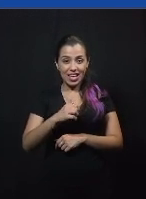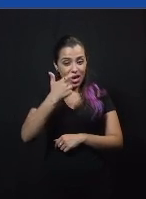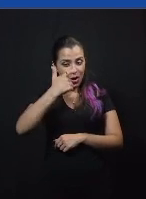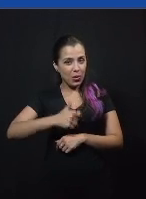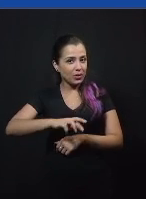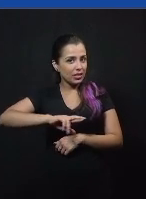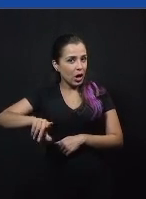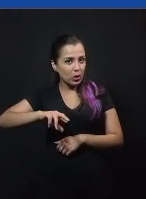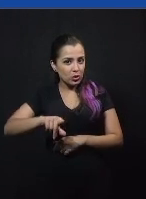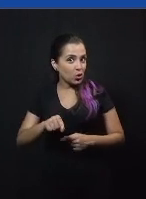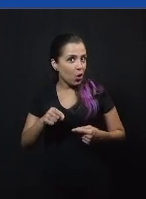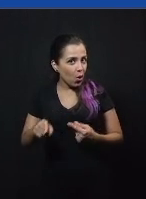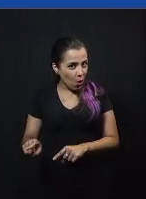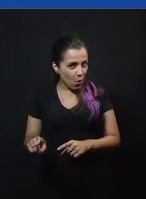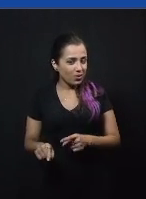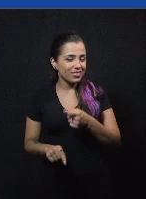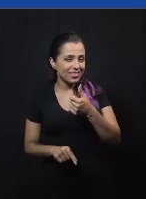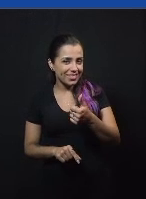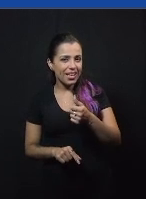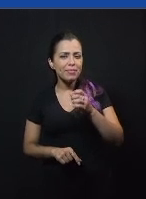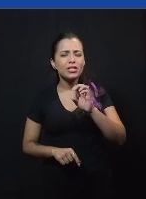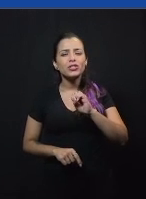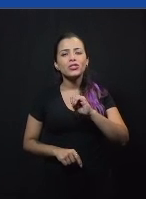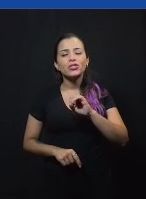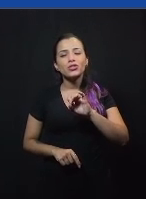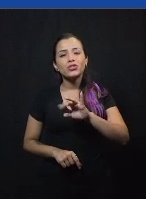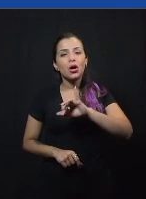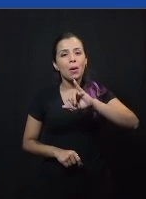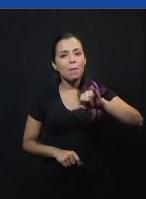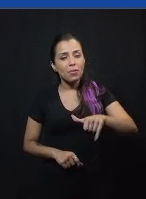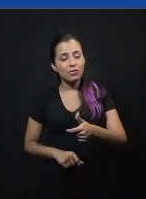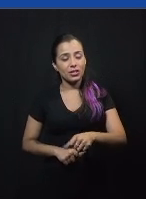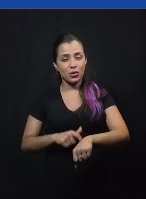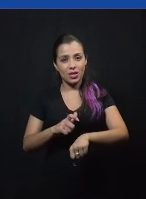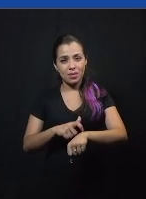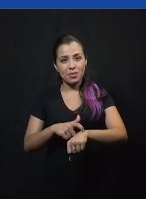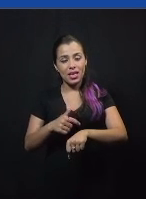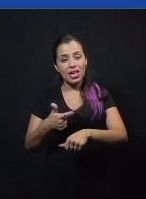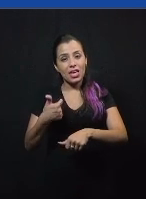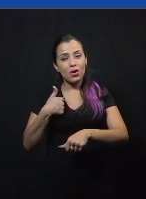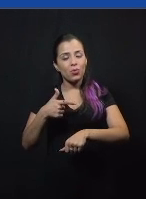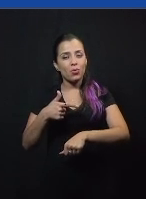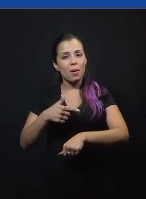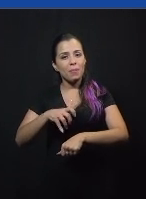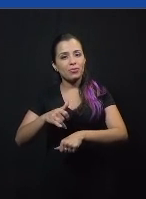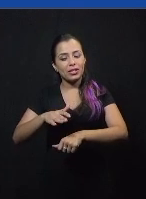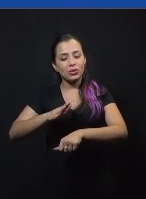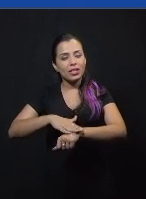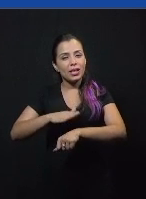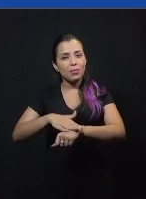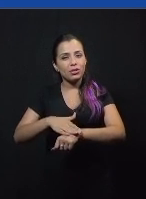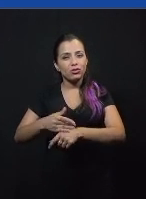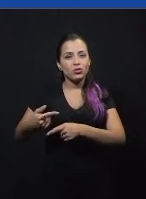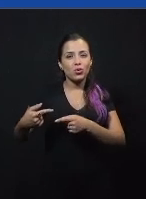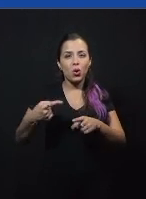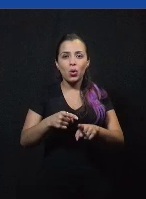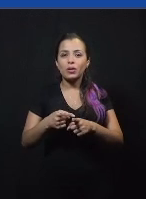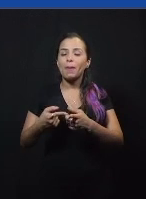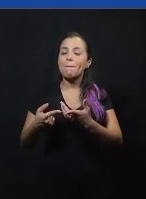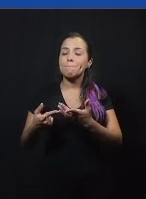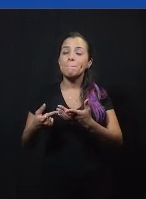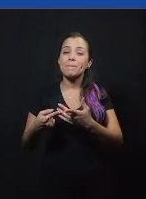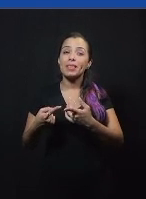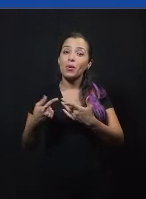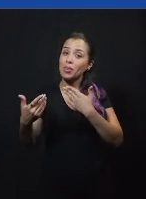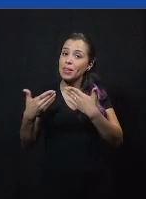mas aproveitando que eu participei do time de oposição eu acho que o debate tem muito isso desse exercício de